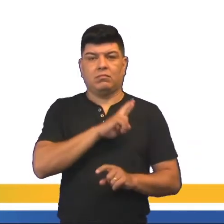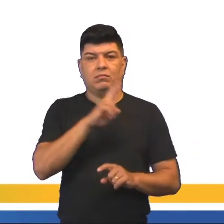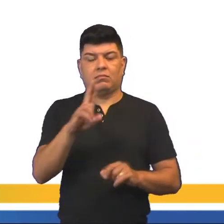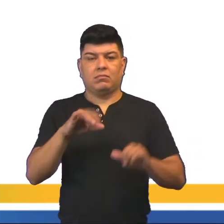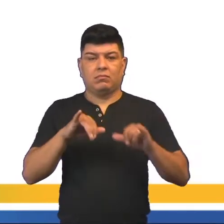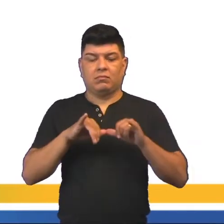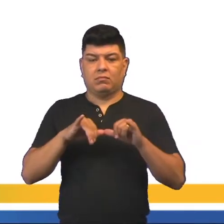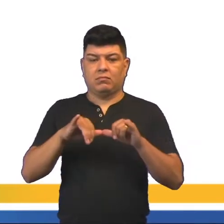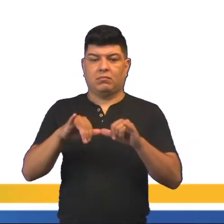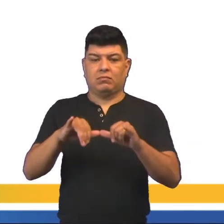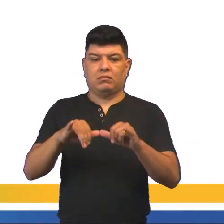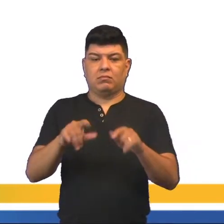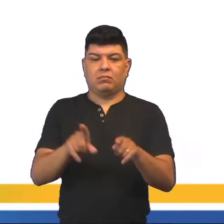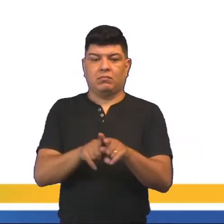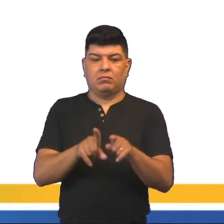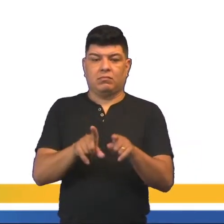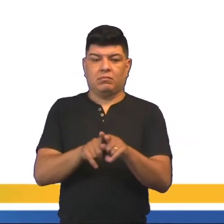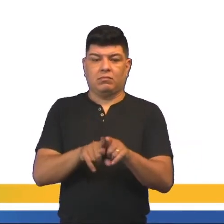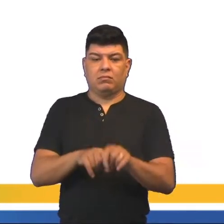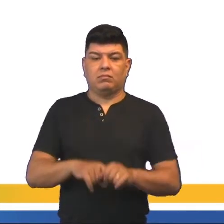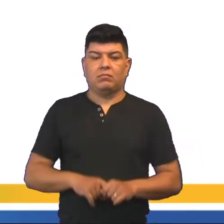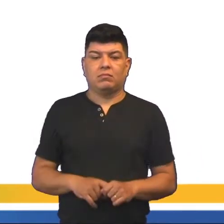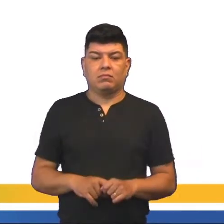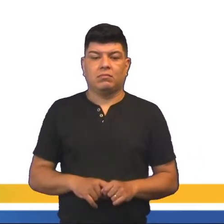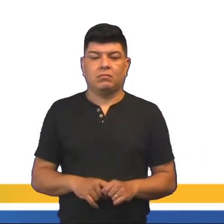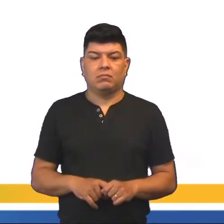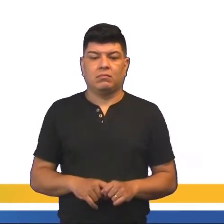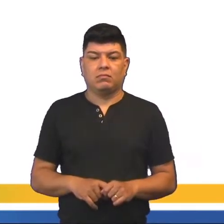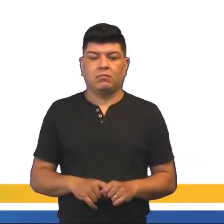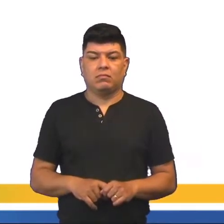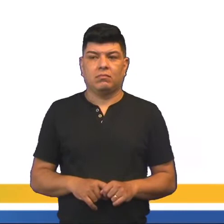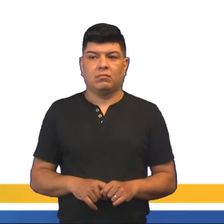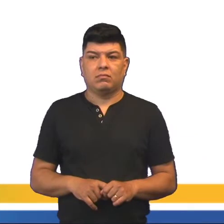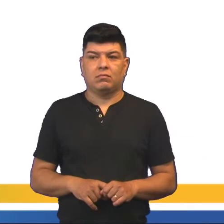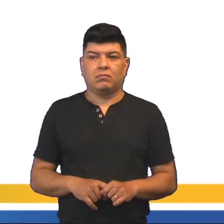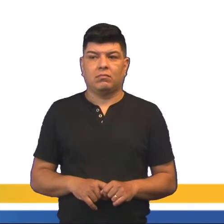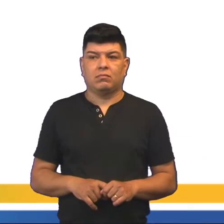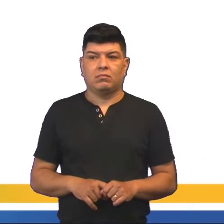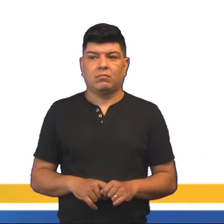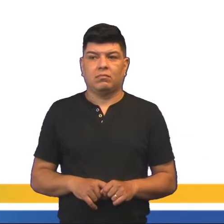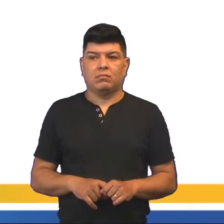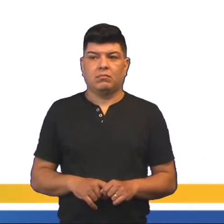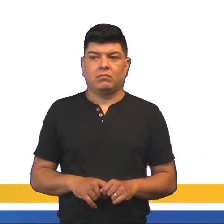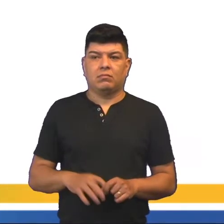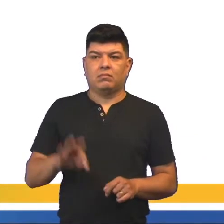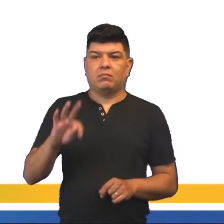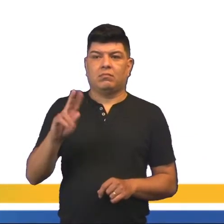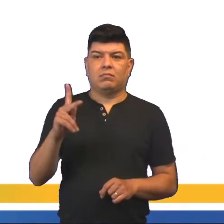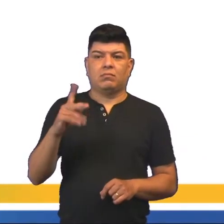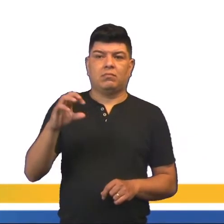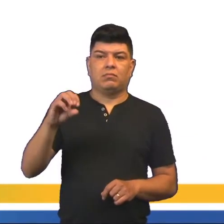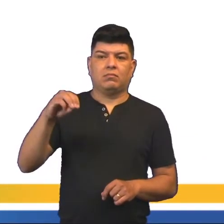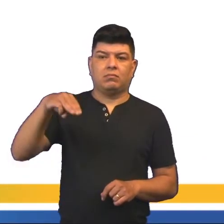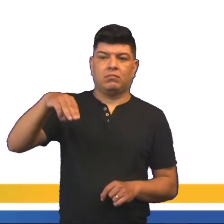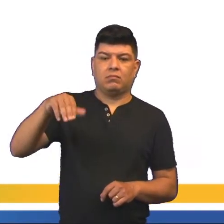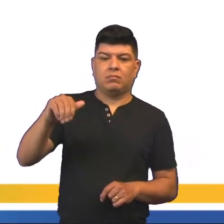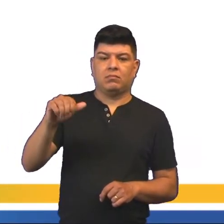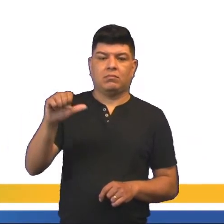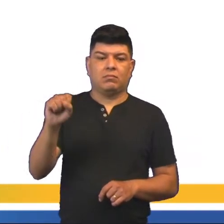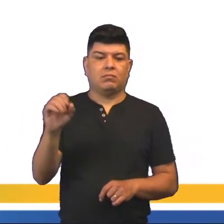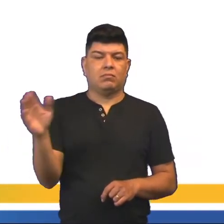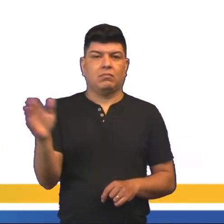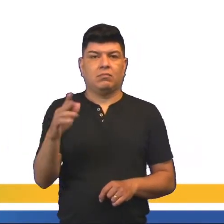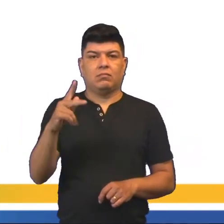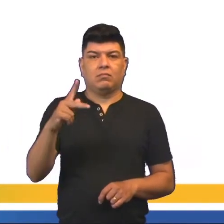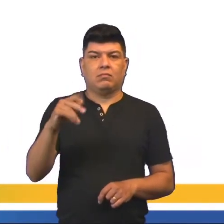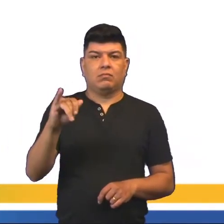A gente tem o tratado sobre a tolerância. Enfim, estava repetido aí. O Thomas Paine, que